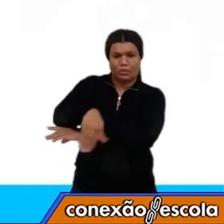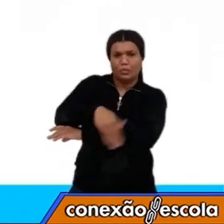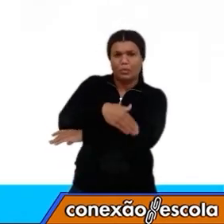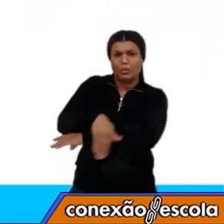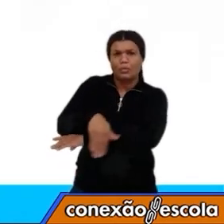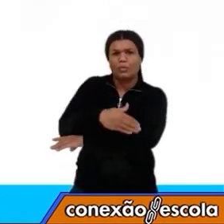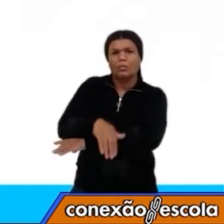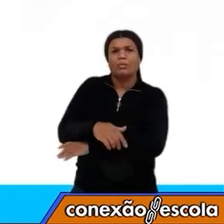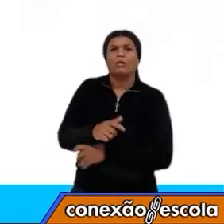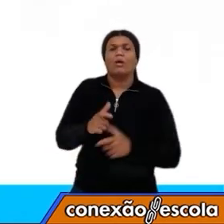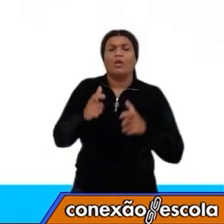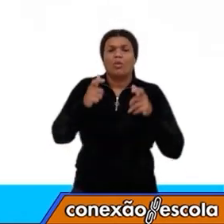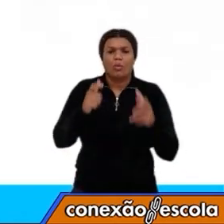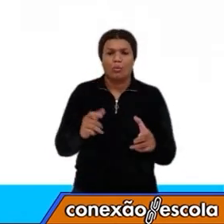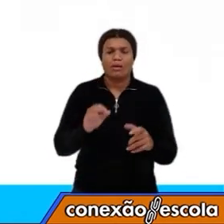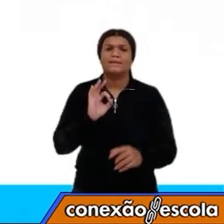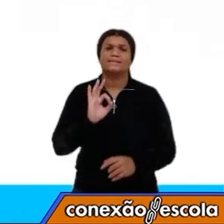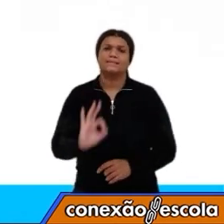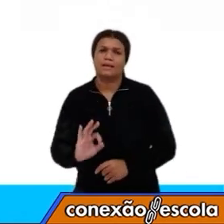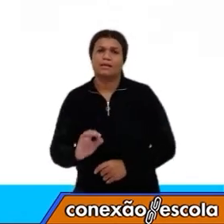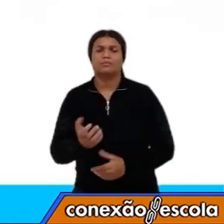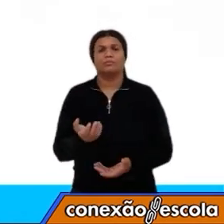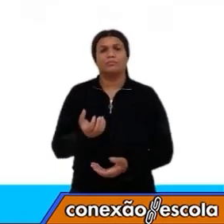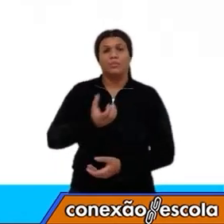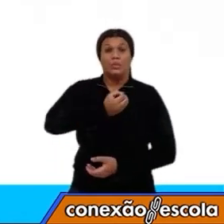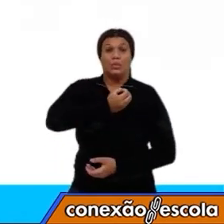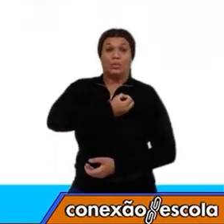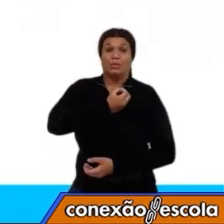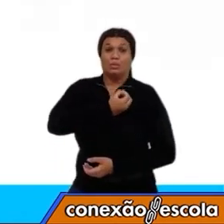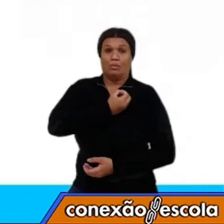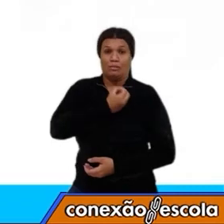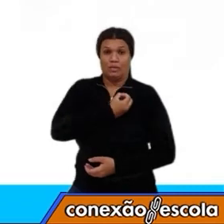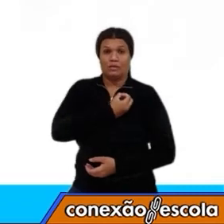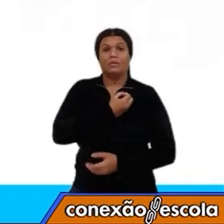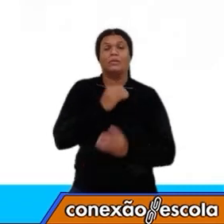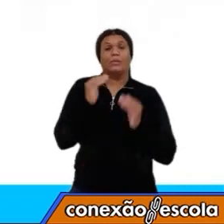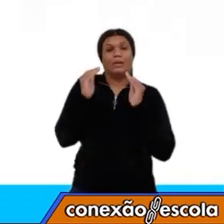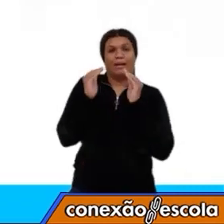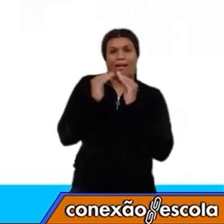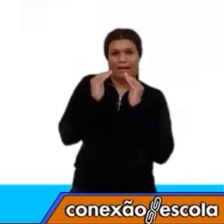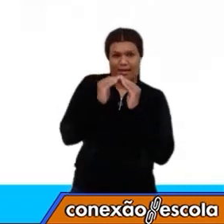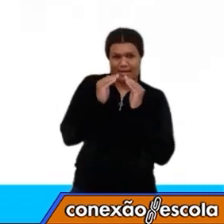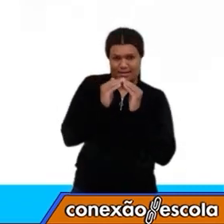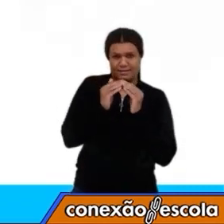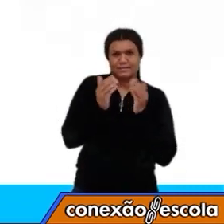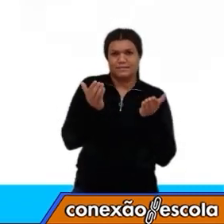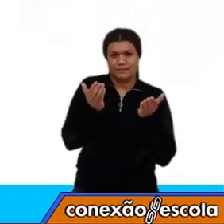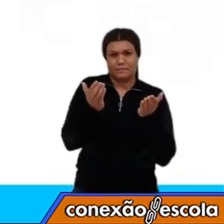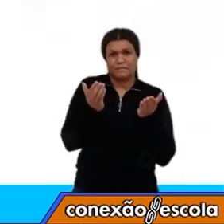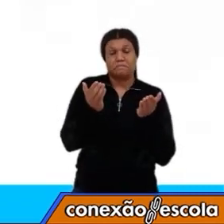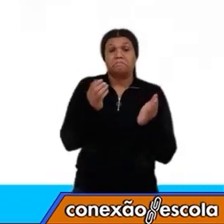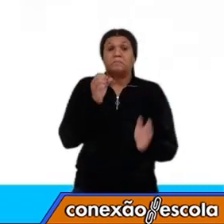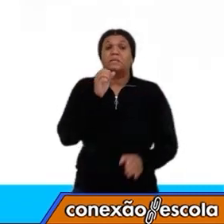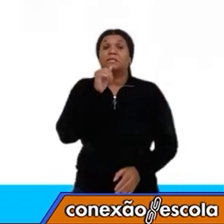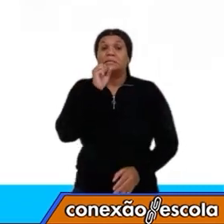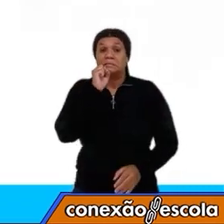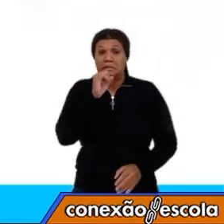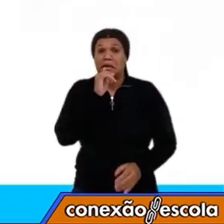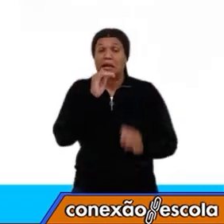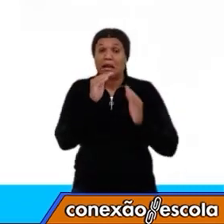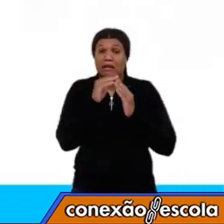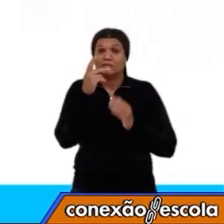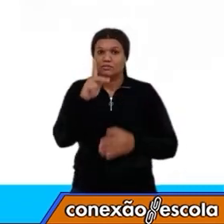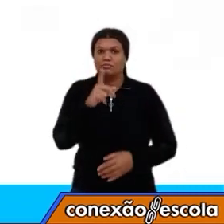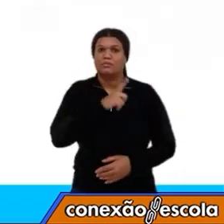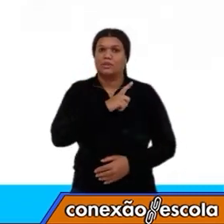quadra, lote. Se a sua casa for de número, numerada, ela não terá quadra e lote. Se